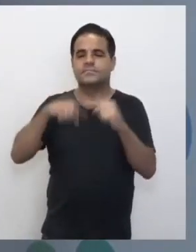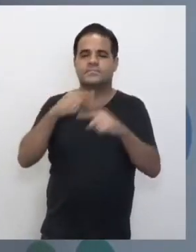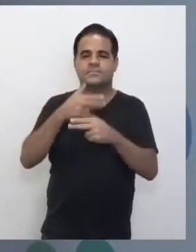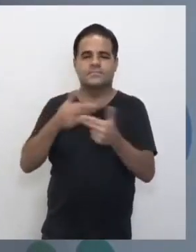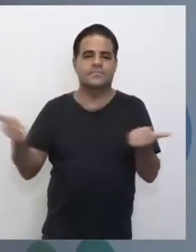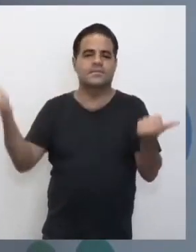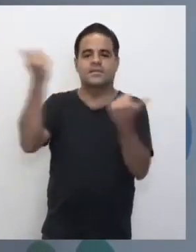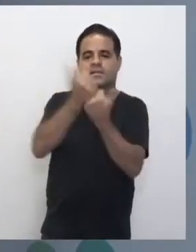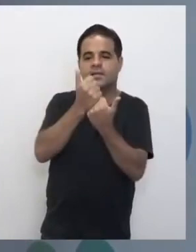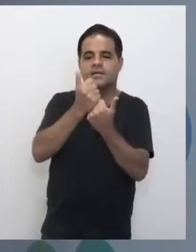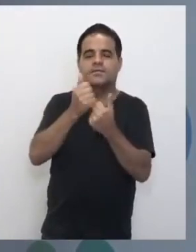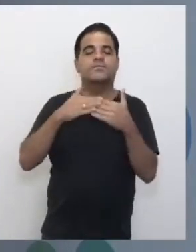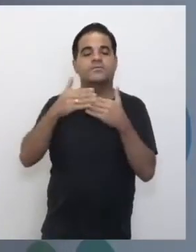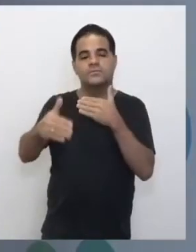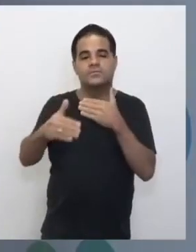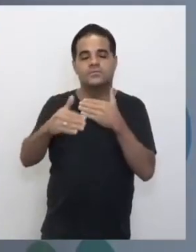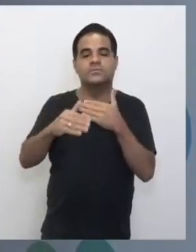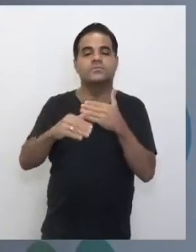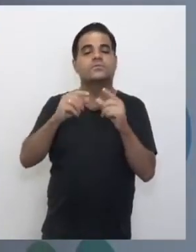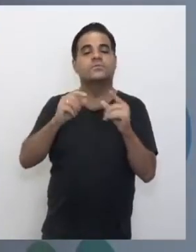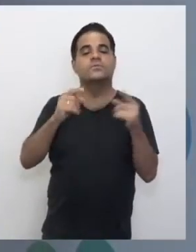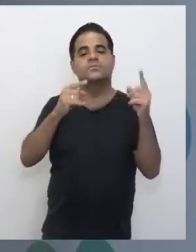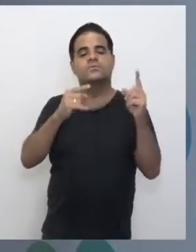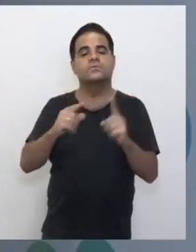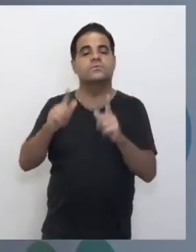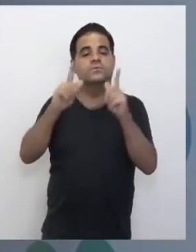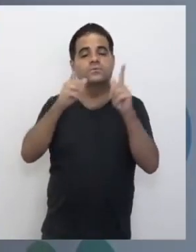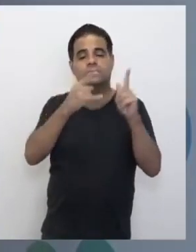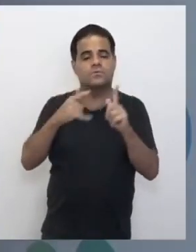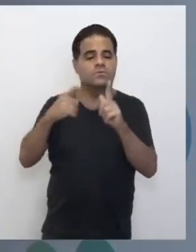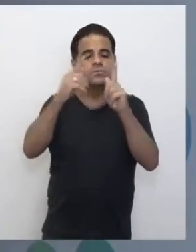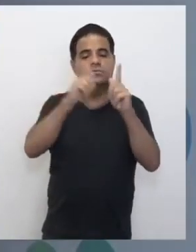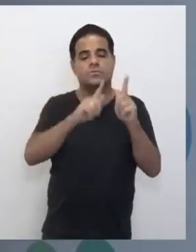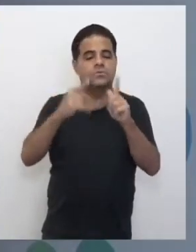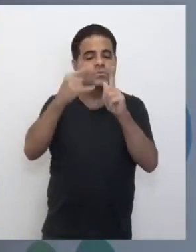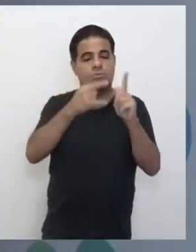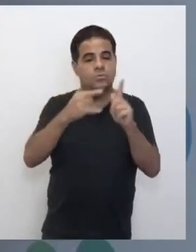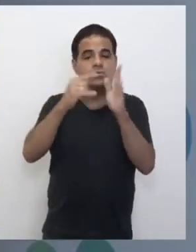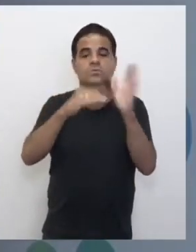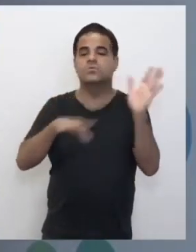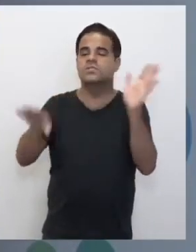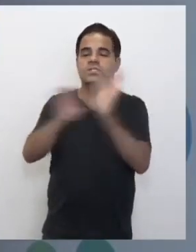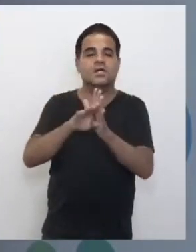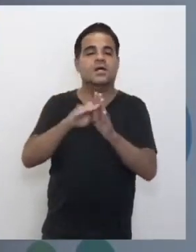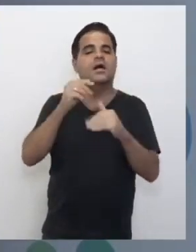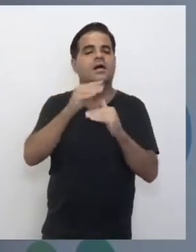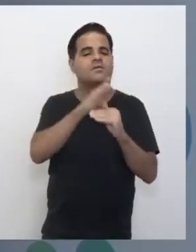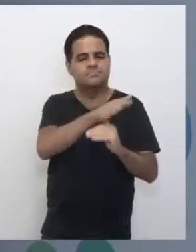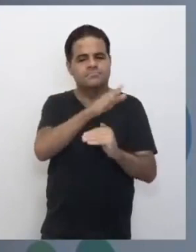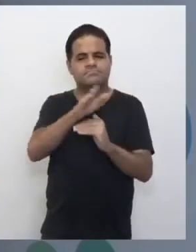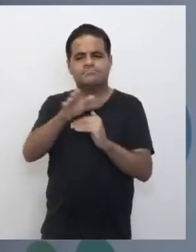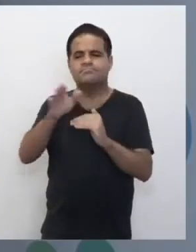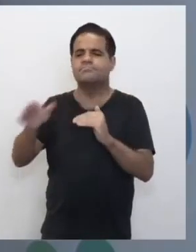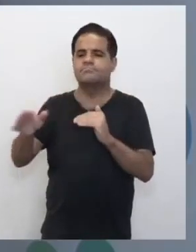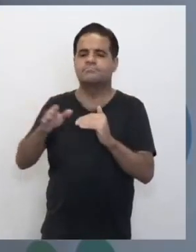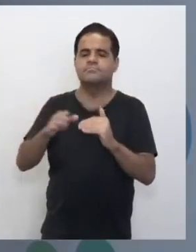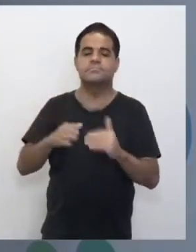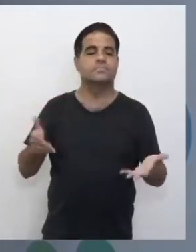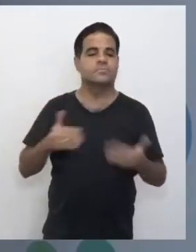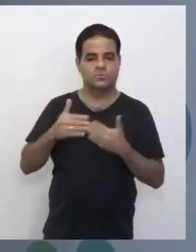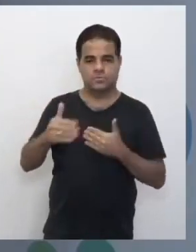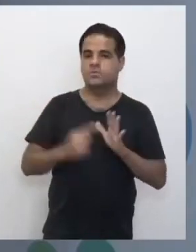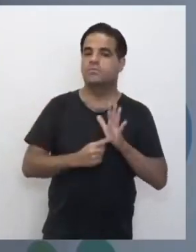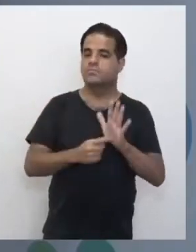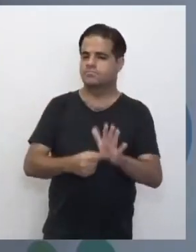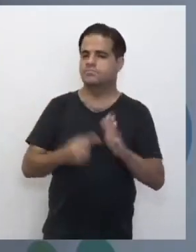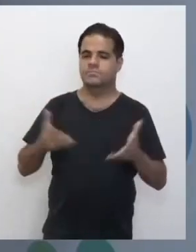e também para o Google Classroom. Então, a gente fez também um tutorial mostrando como chegar em cada uma dessas partes aí. E é o que a gente vai apresentar